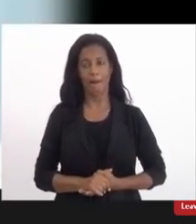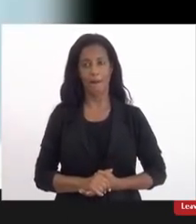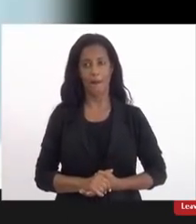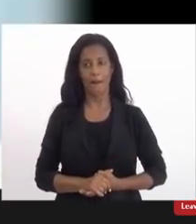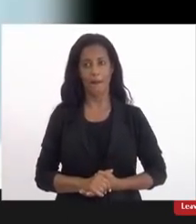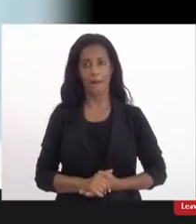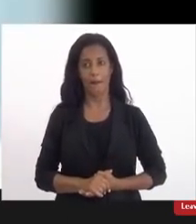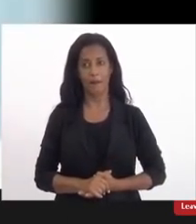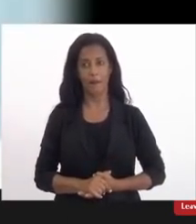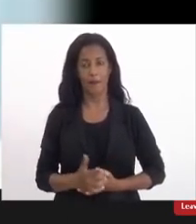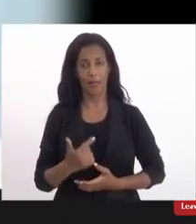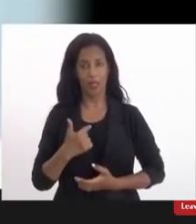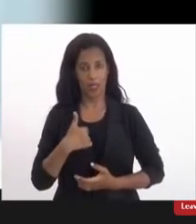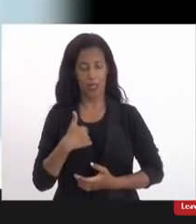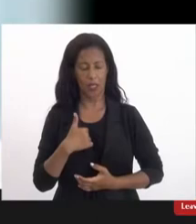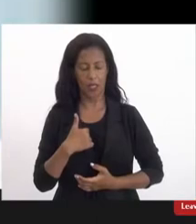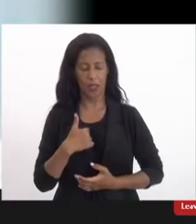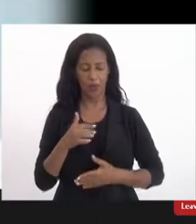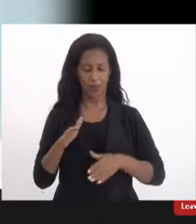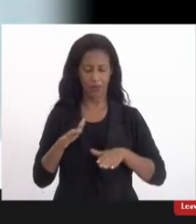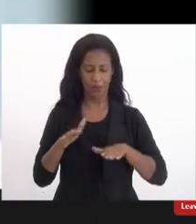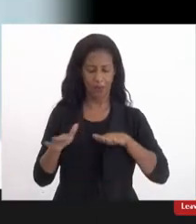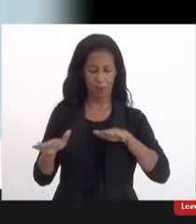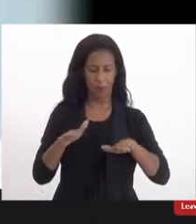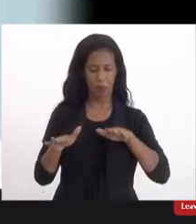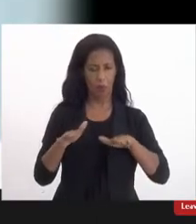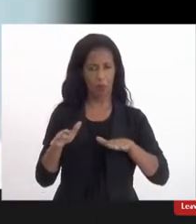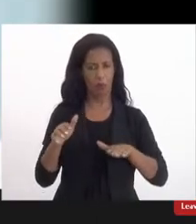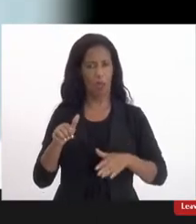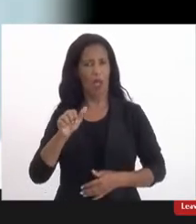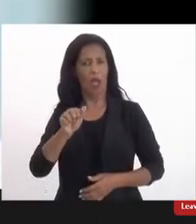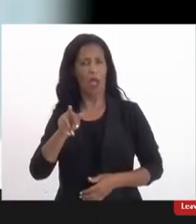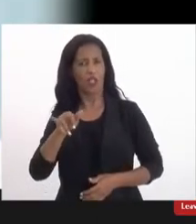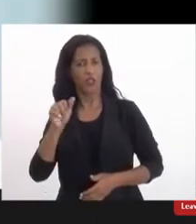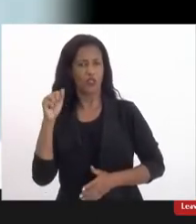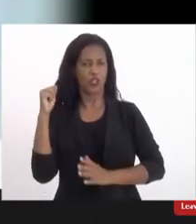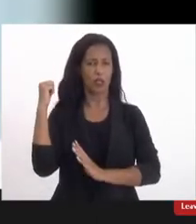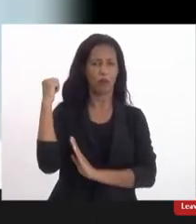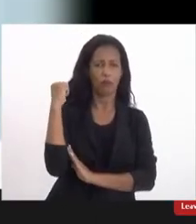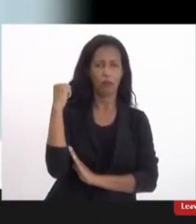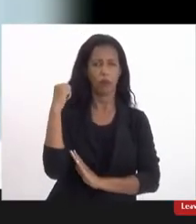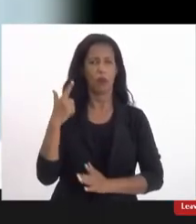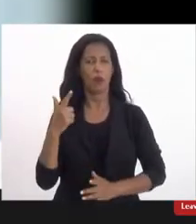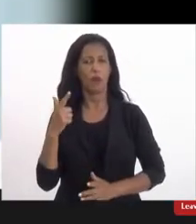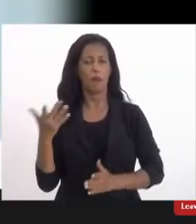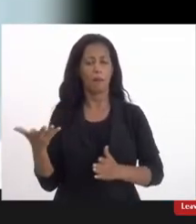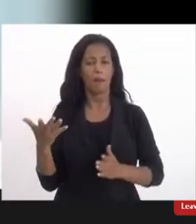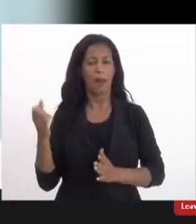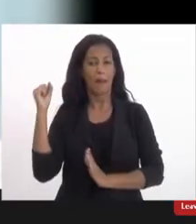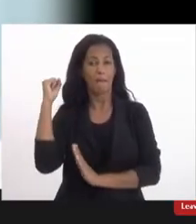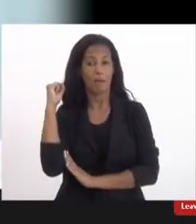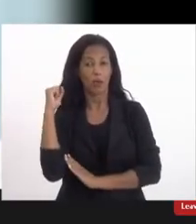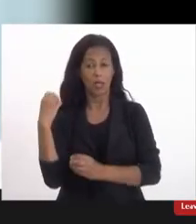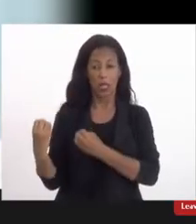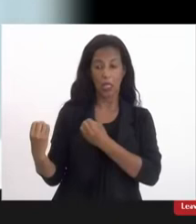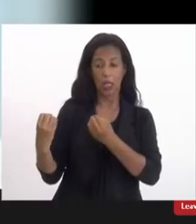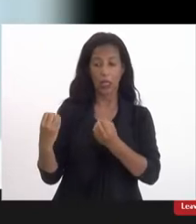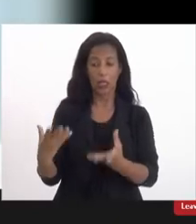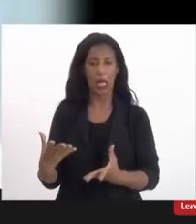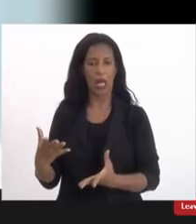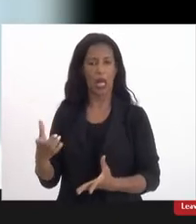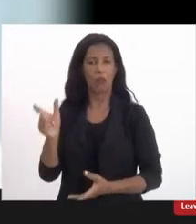eu me movimento enquanto ativista militante mulher com deficiência para empoderar e dar autonomia